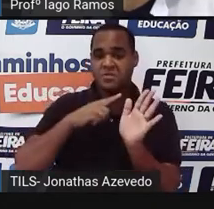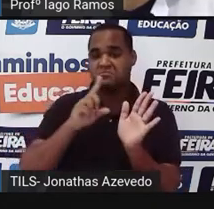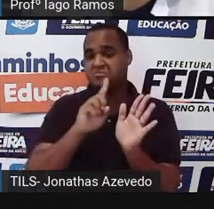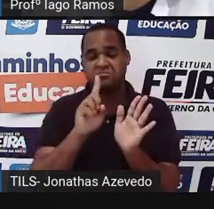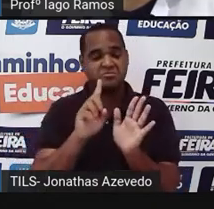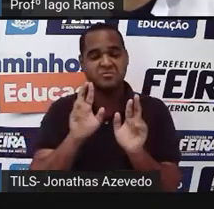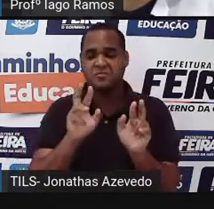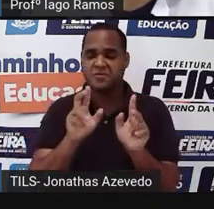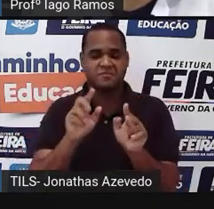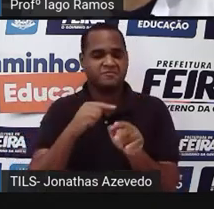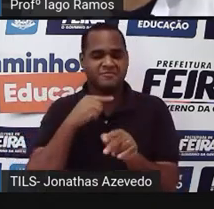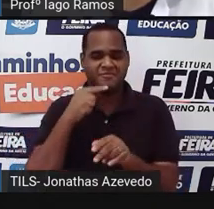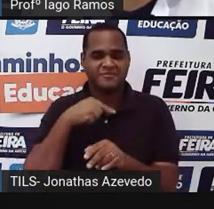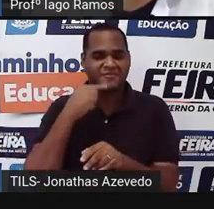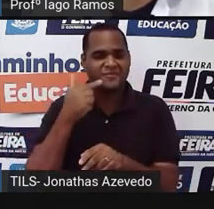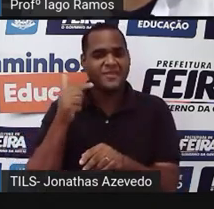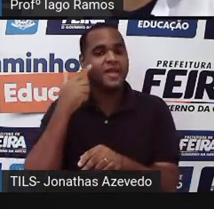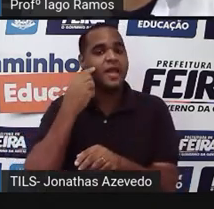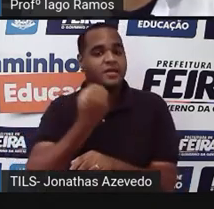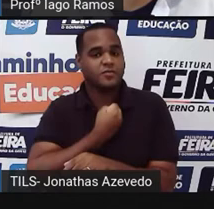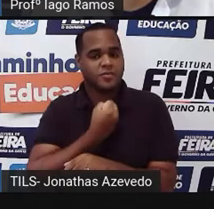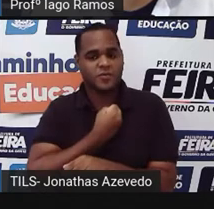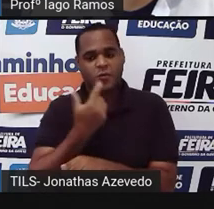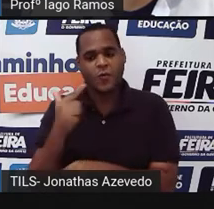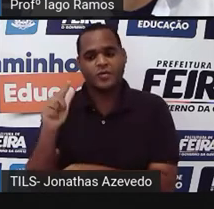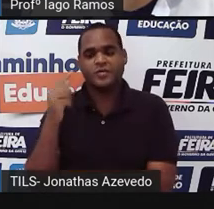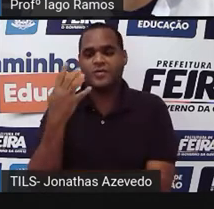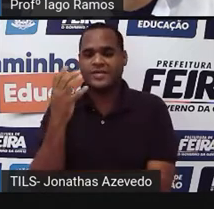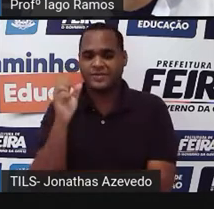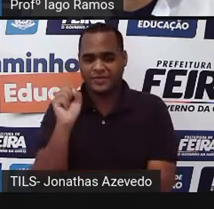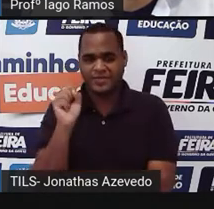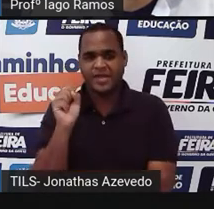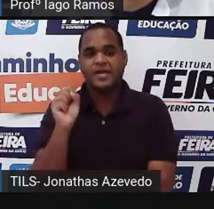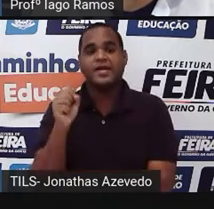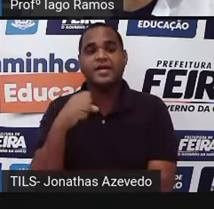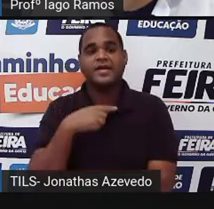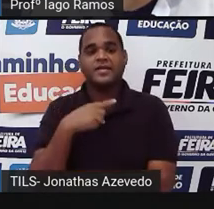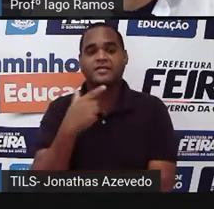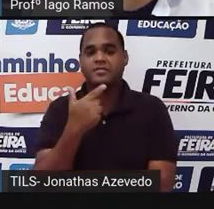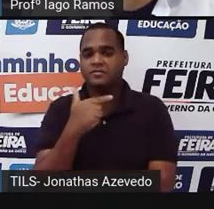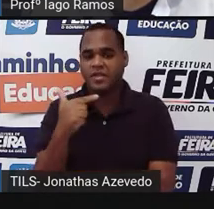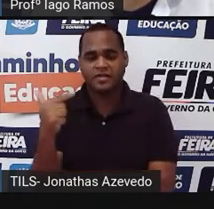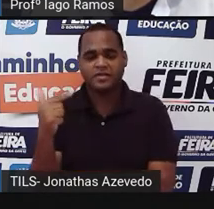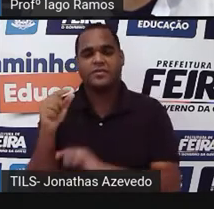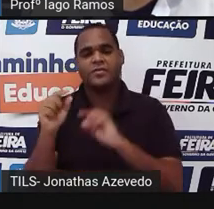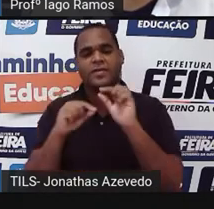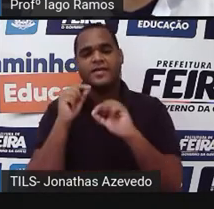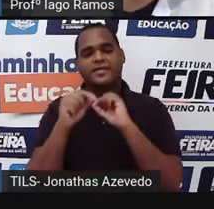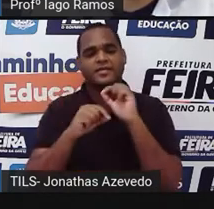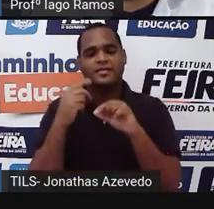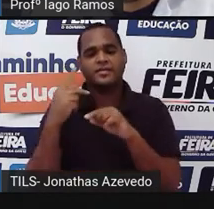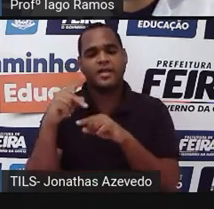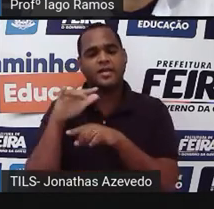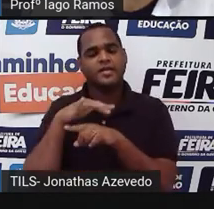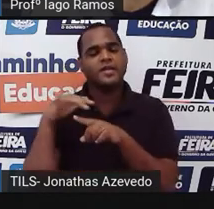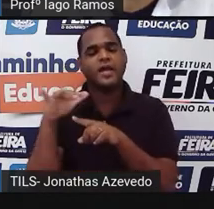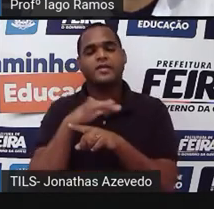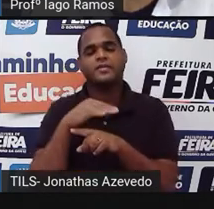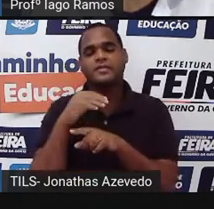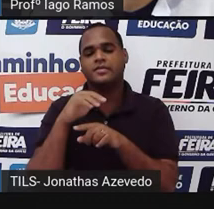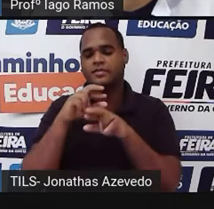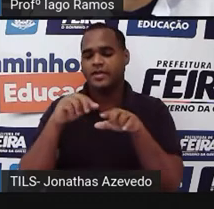porque o outro número que é o 48 não tem aqui a parte das centenas